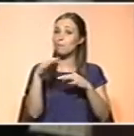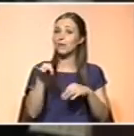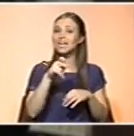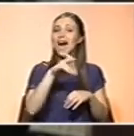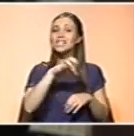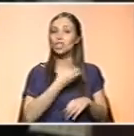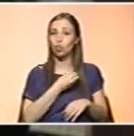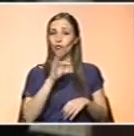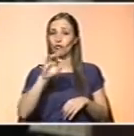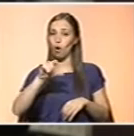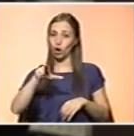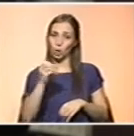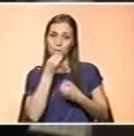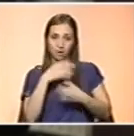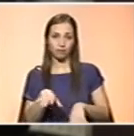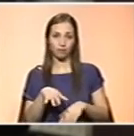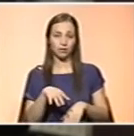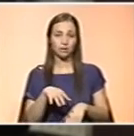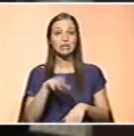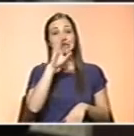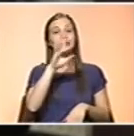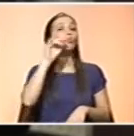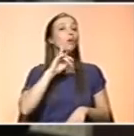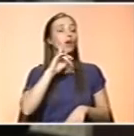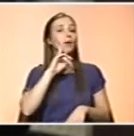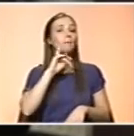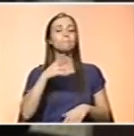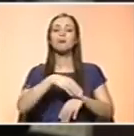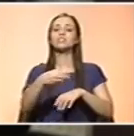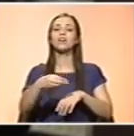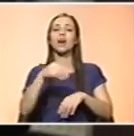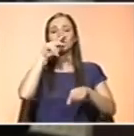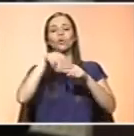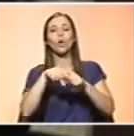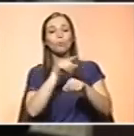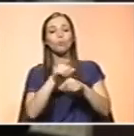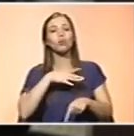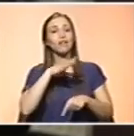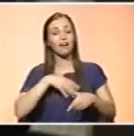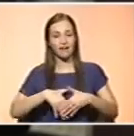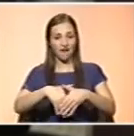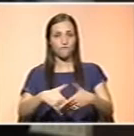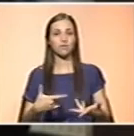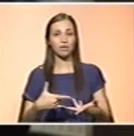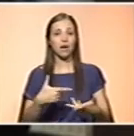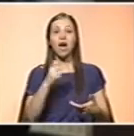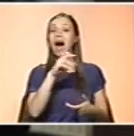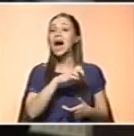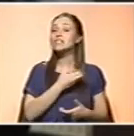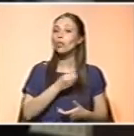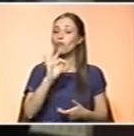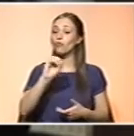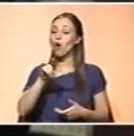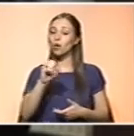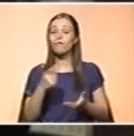de ácido fólico, o que numa mulher que depois mais tarde interrompe para querer engravidar, a falta do ácido fólico realmente é